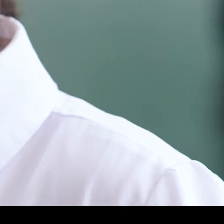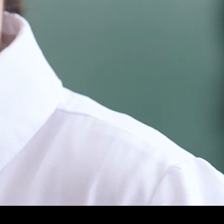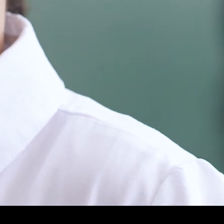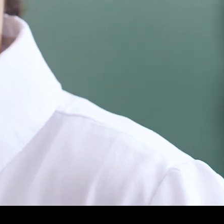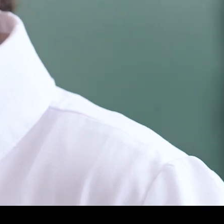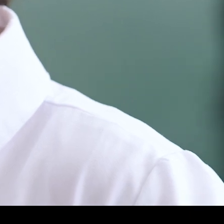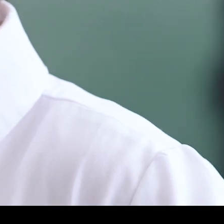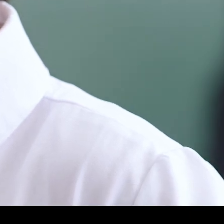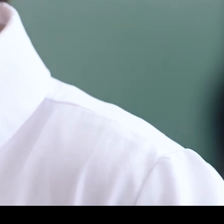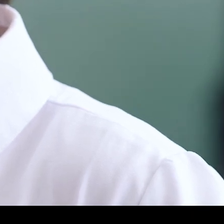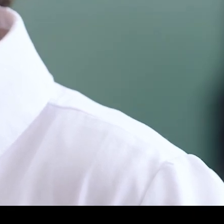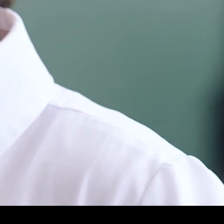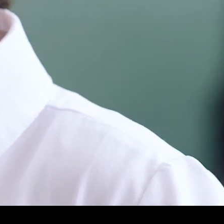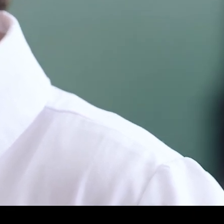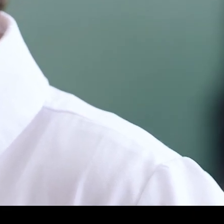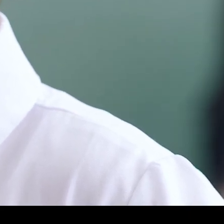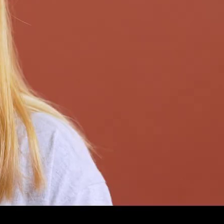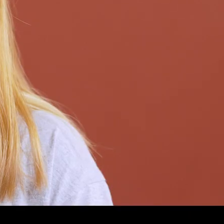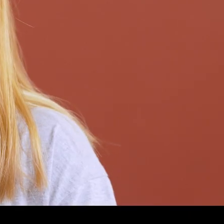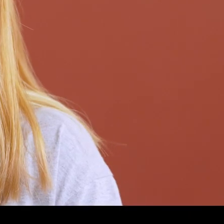Eu quero poder um dia.